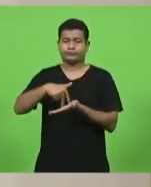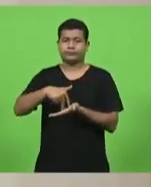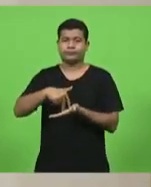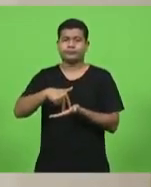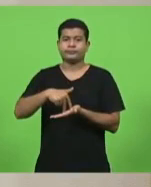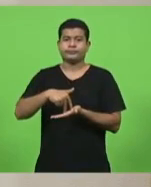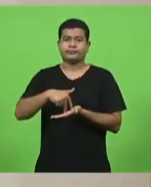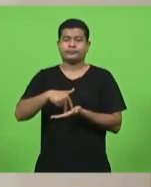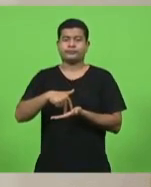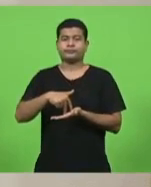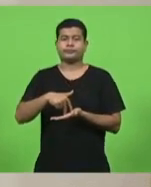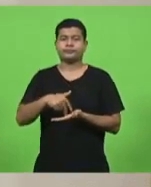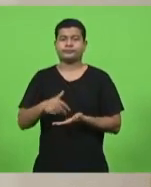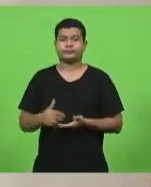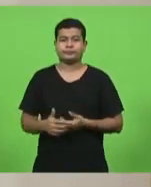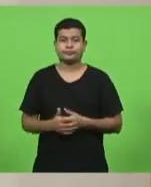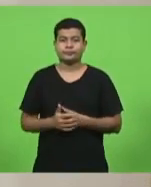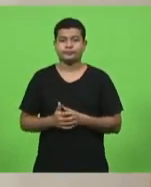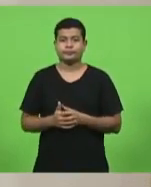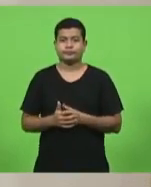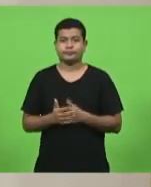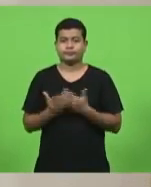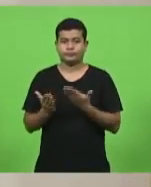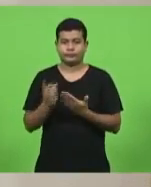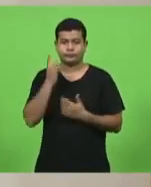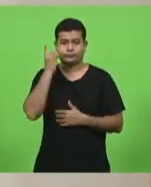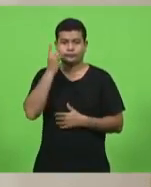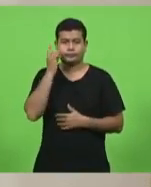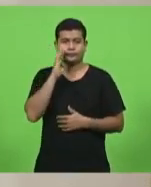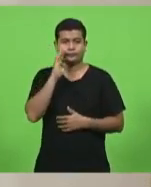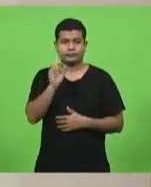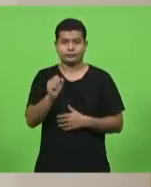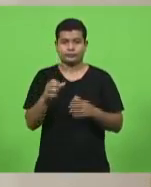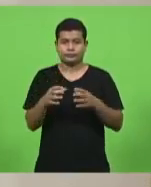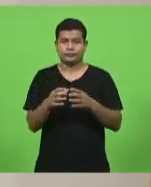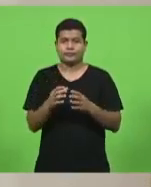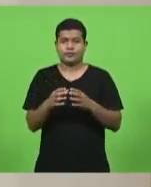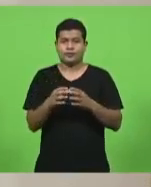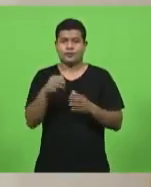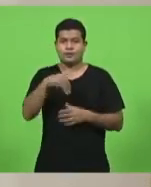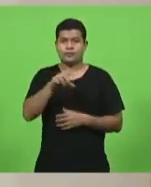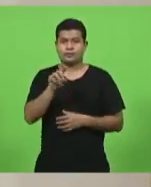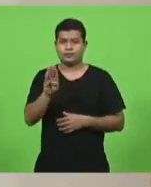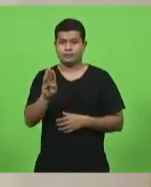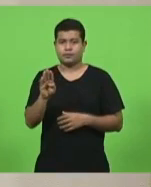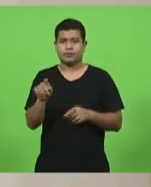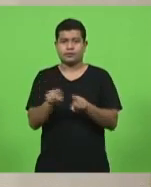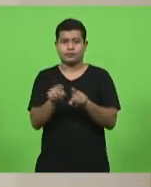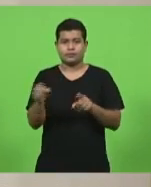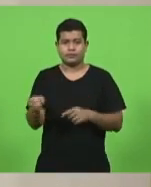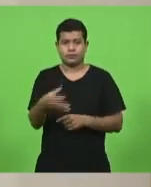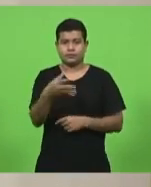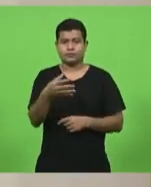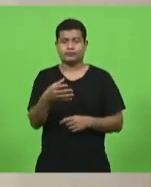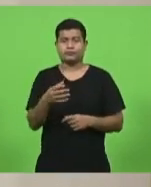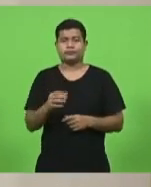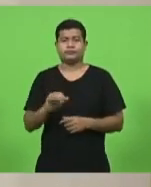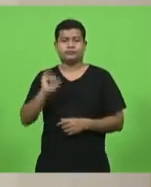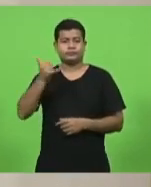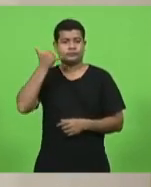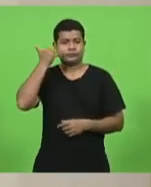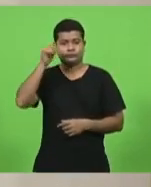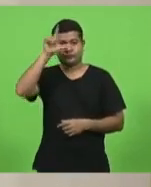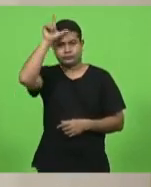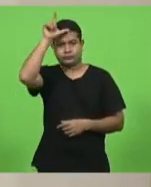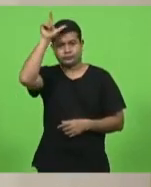políticos, fizeram uso da palavra os senhores deputados Bruno Souza, bloco MDB Novo, Gessé Lopes e Sargento